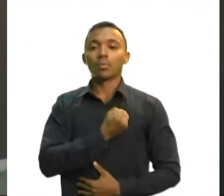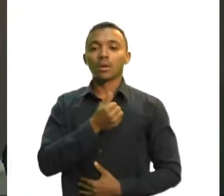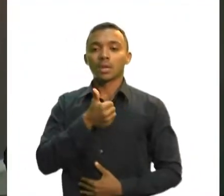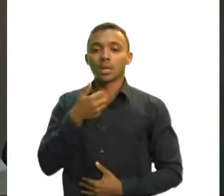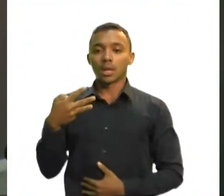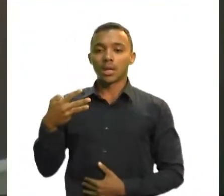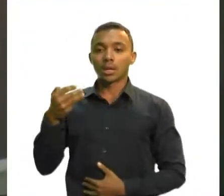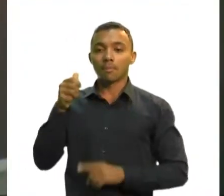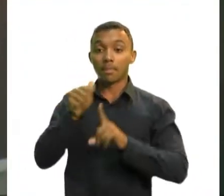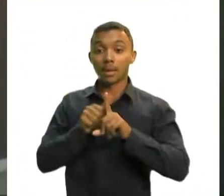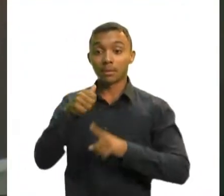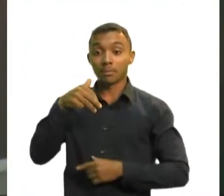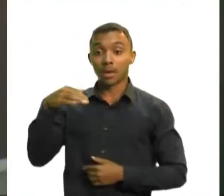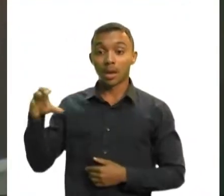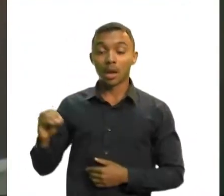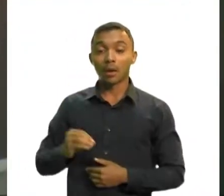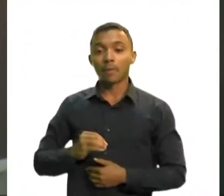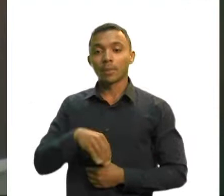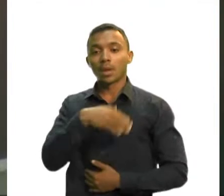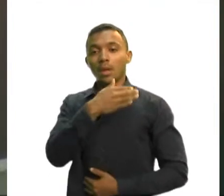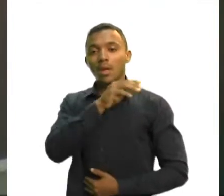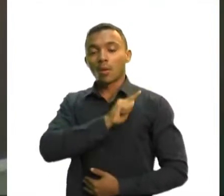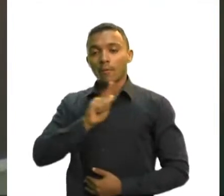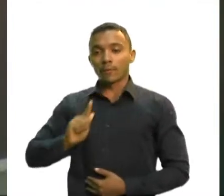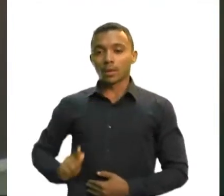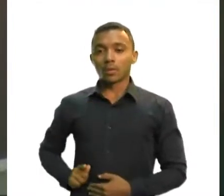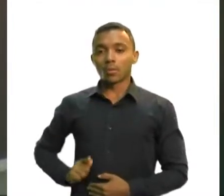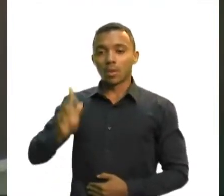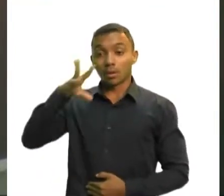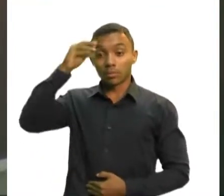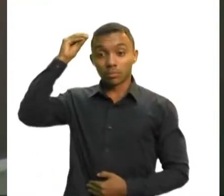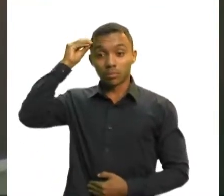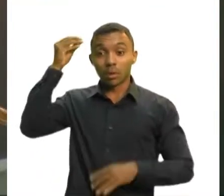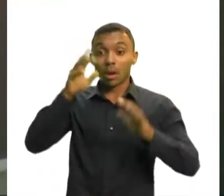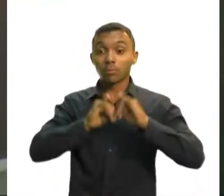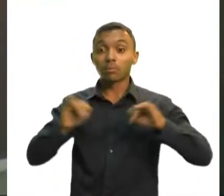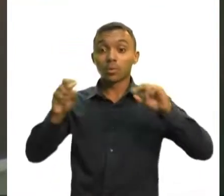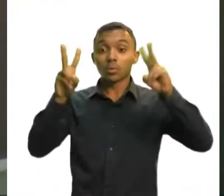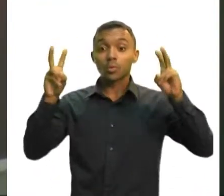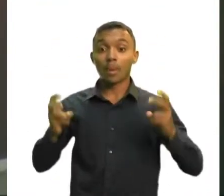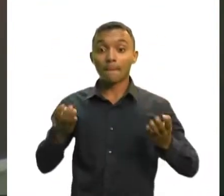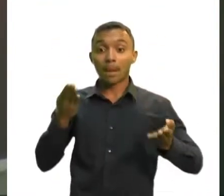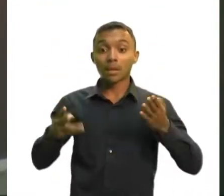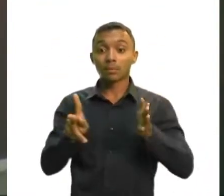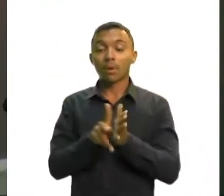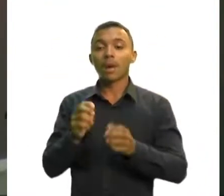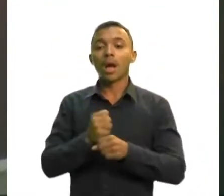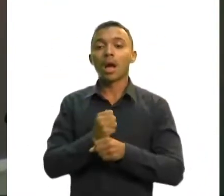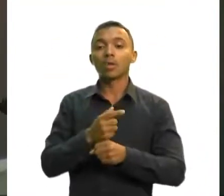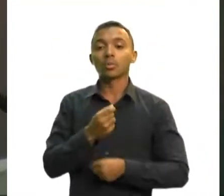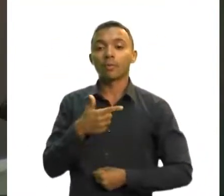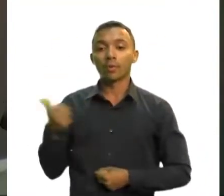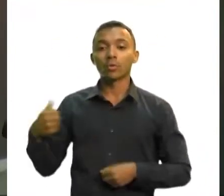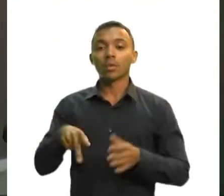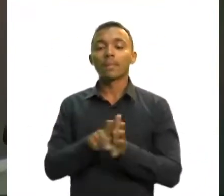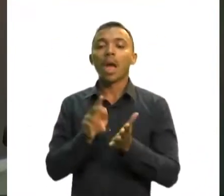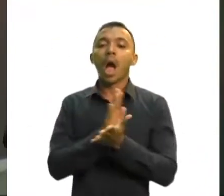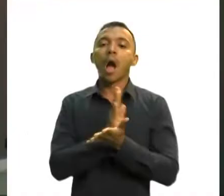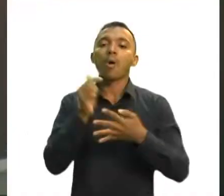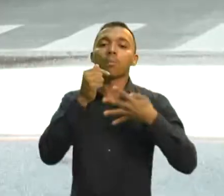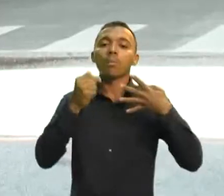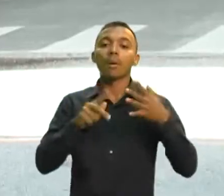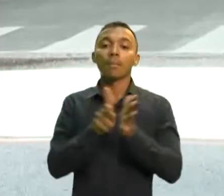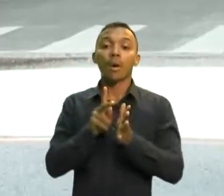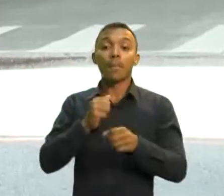Santana apresenta mensagem regimental com o balanço das ações de 2021 e prioridades para 2022.